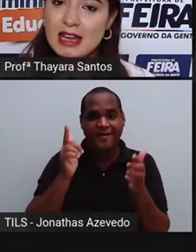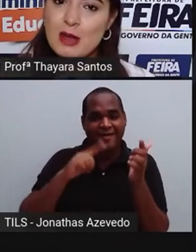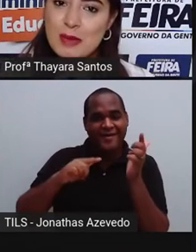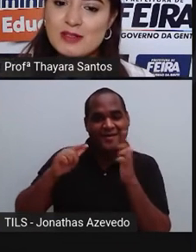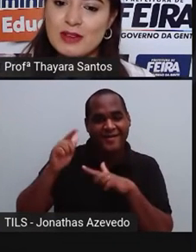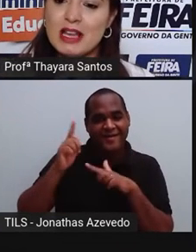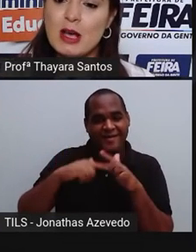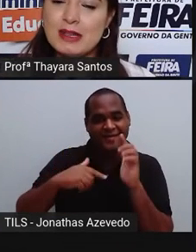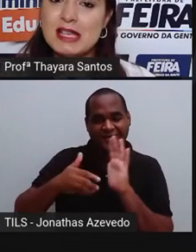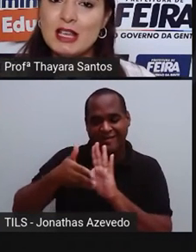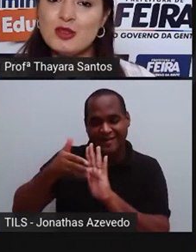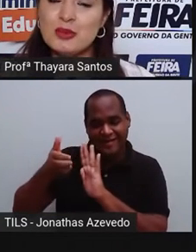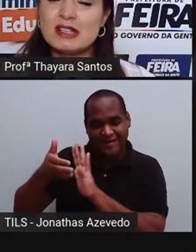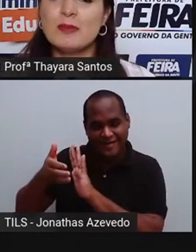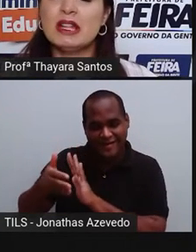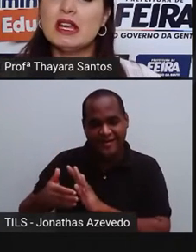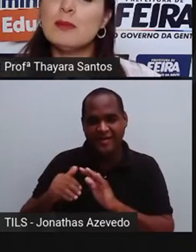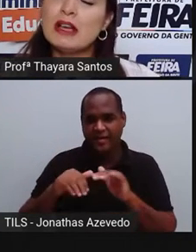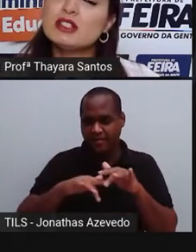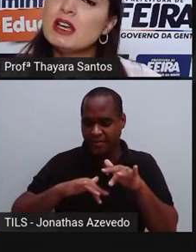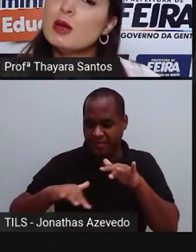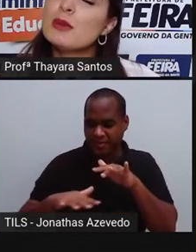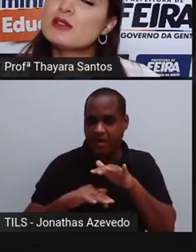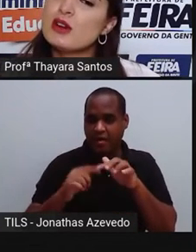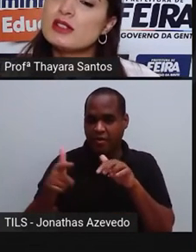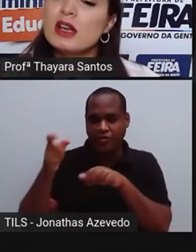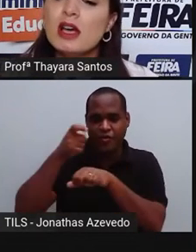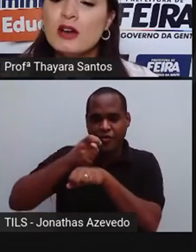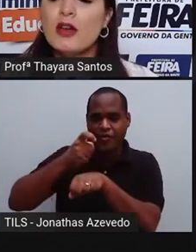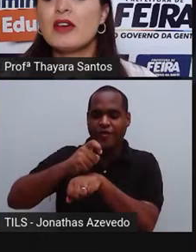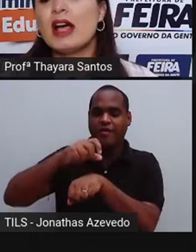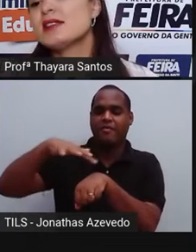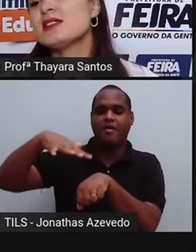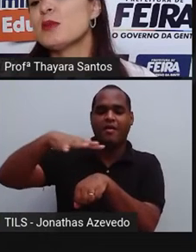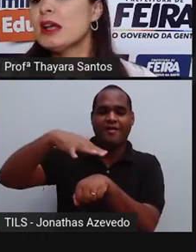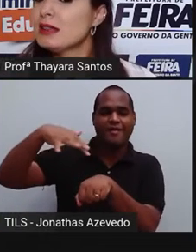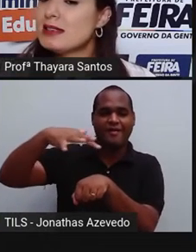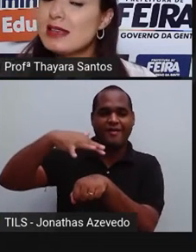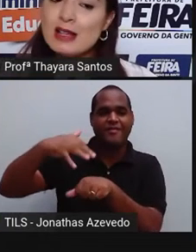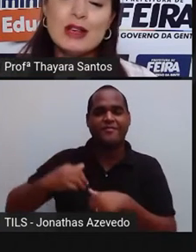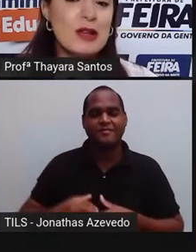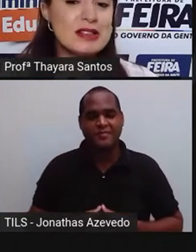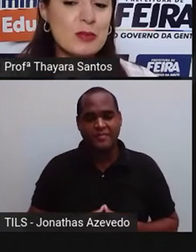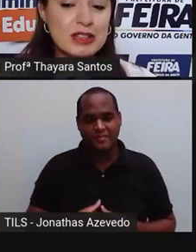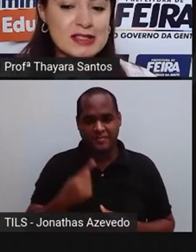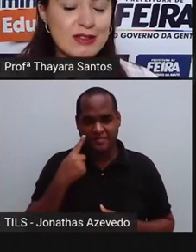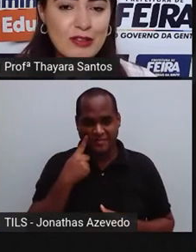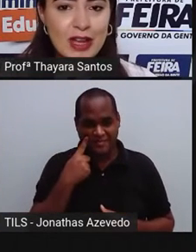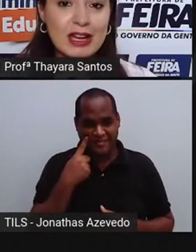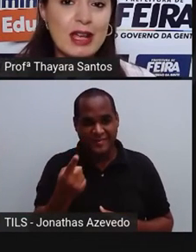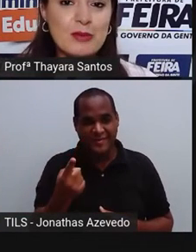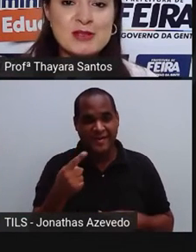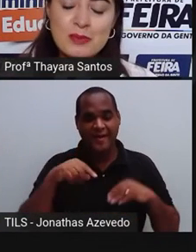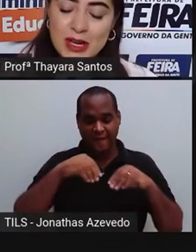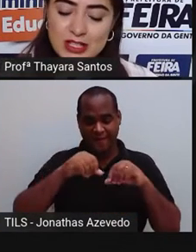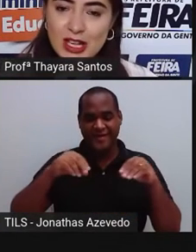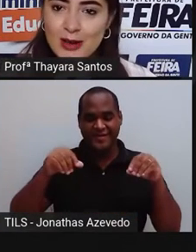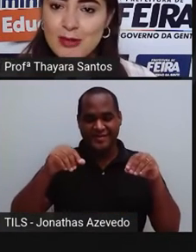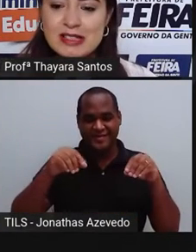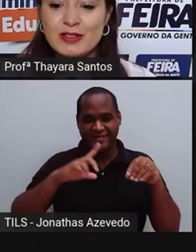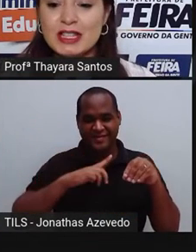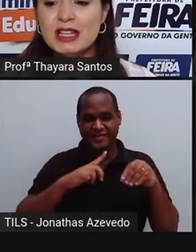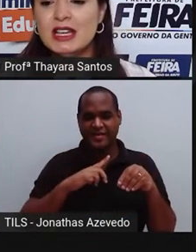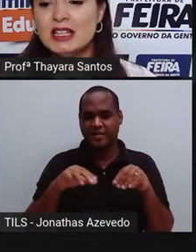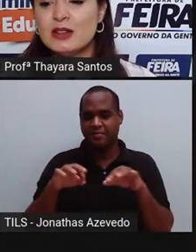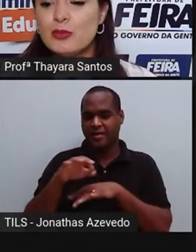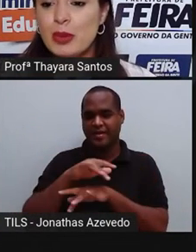da areia mais fina, acaba saindo por essa peneira, a parte da areia mais grossa vai ficar ali em cima. Nesse caso aí do exemplo, está sendo a farinha mesmo, para deixar